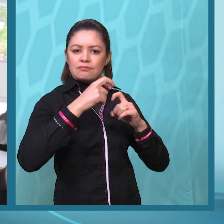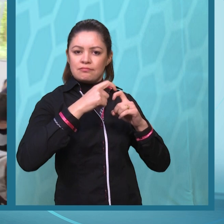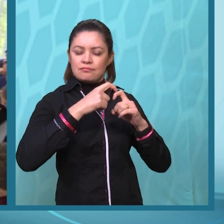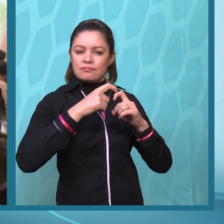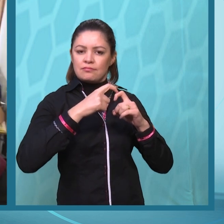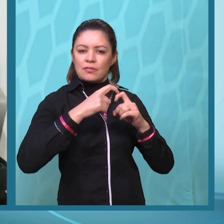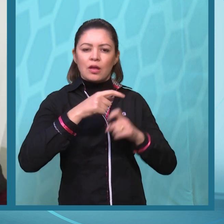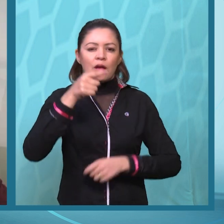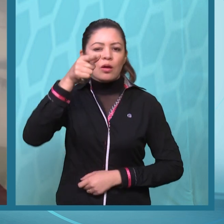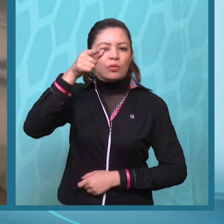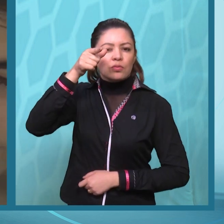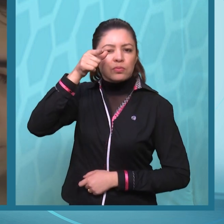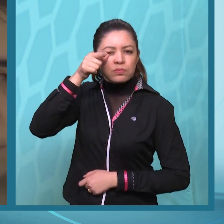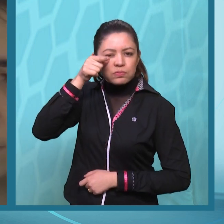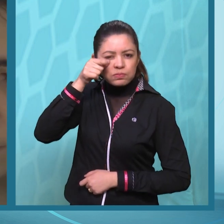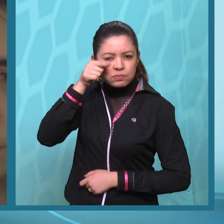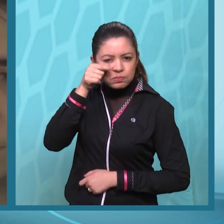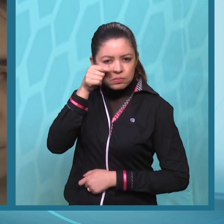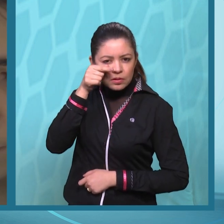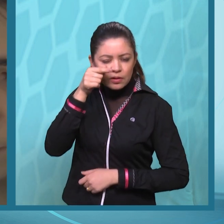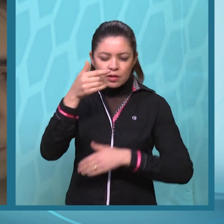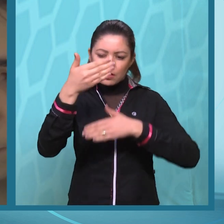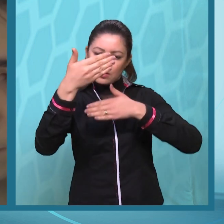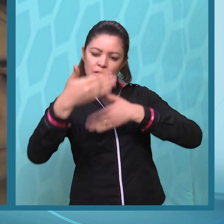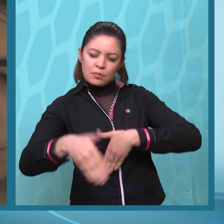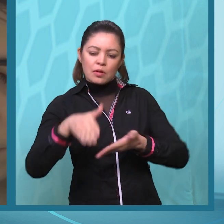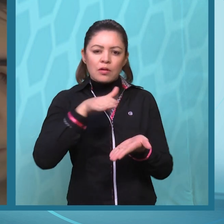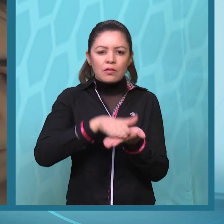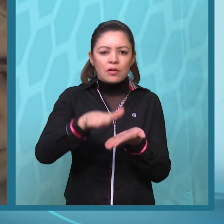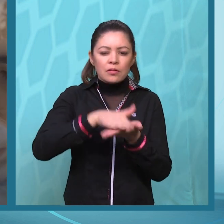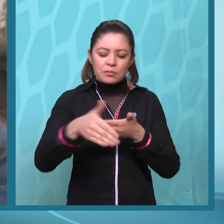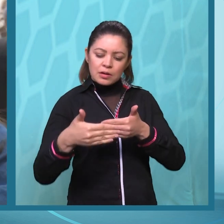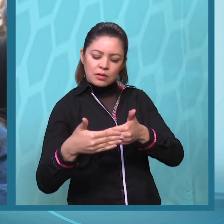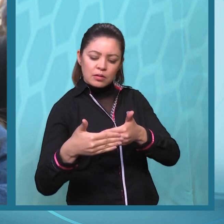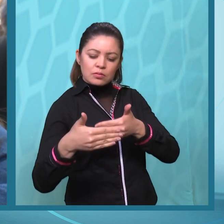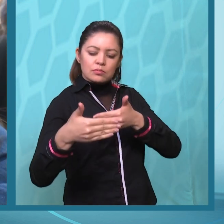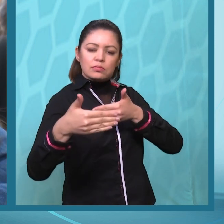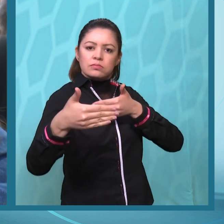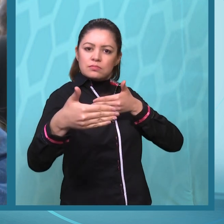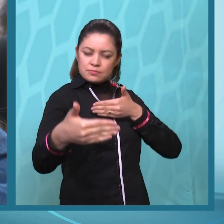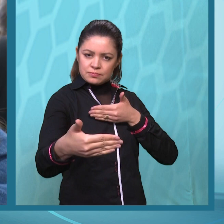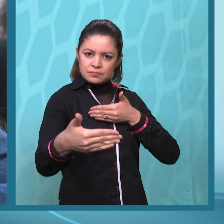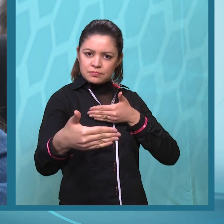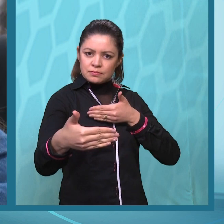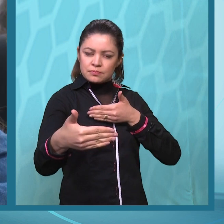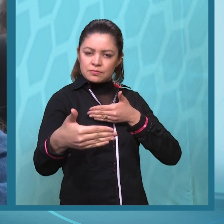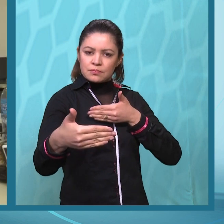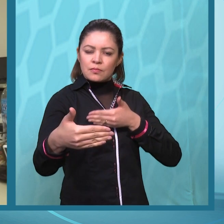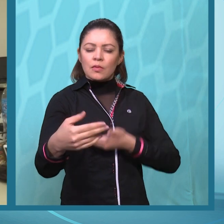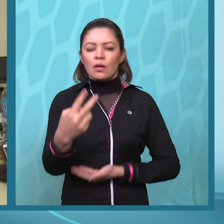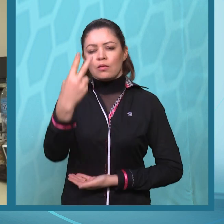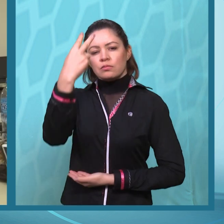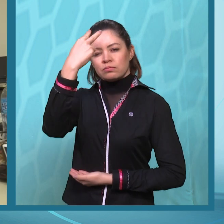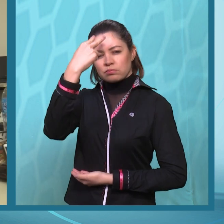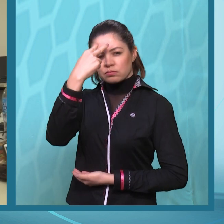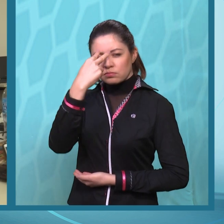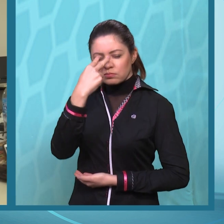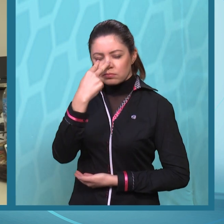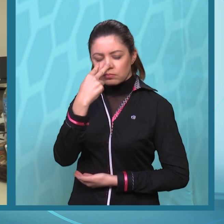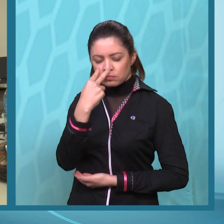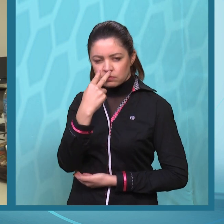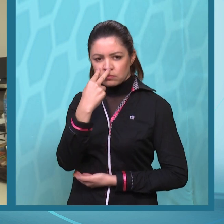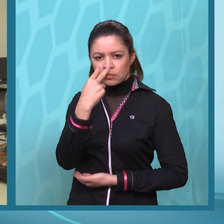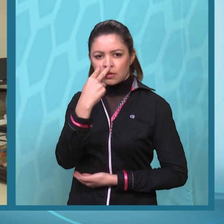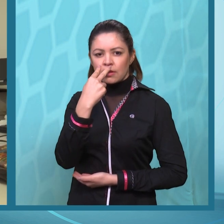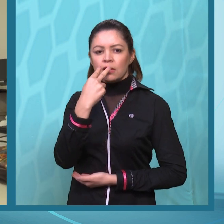candidatos com deficiência visual podem contar com provas impressas, elaboradas de forma ampliada. Quem tem deficiência